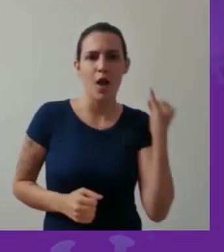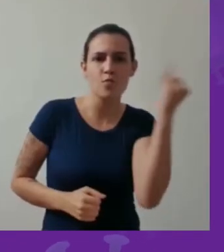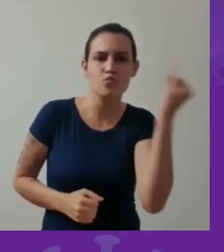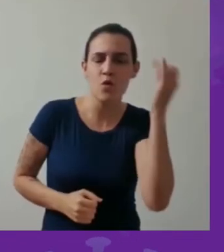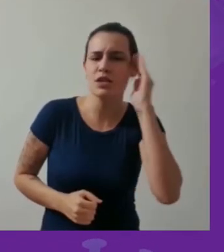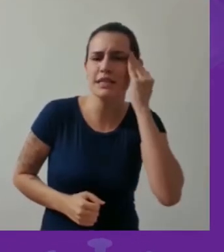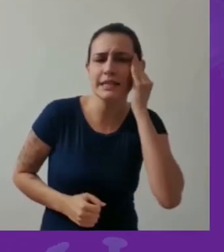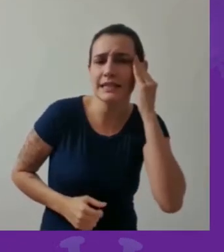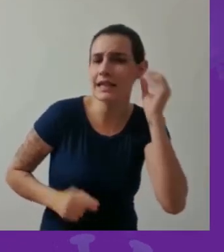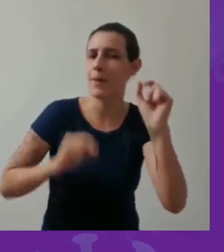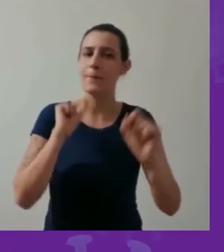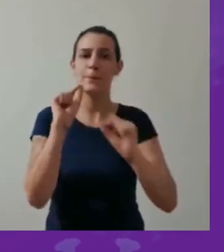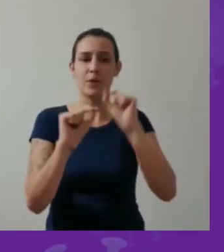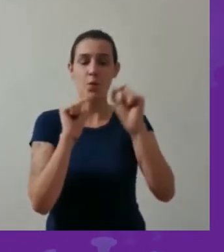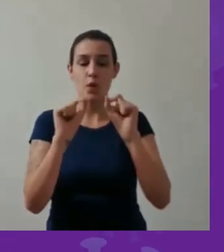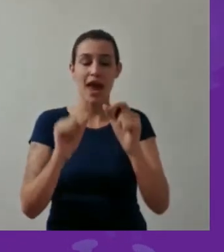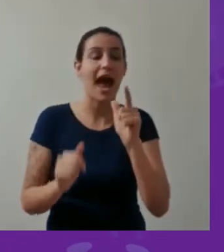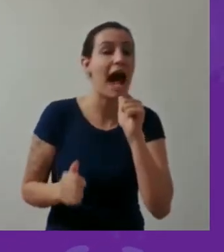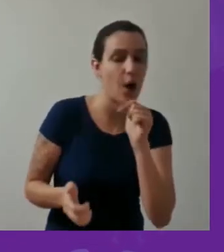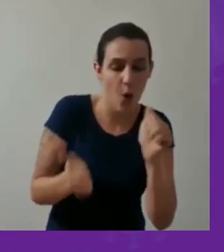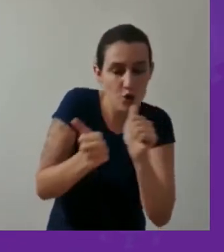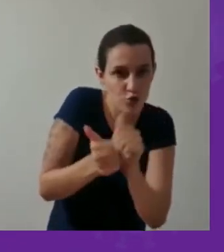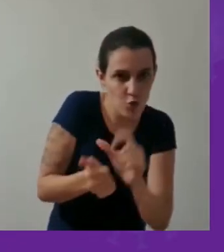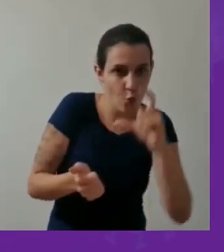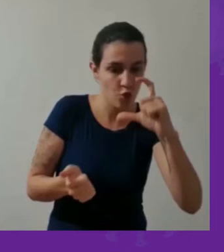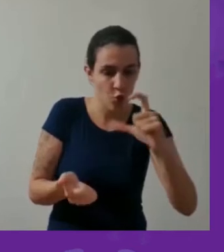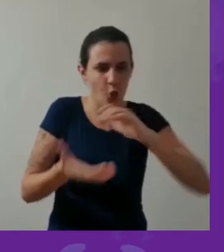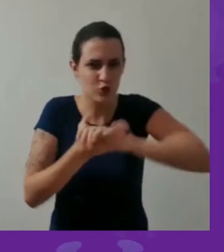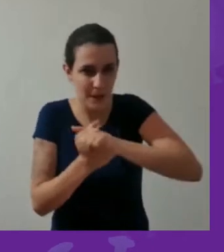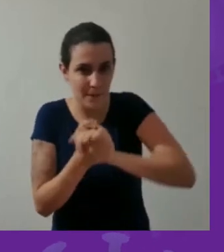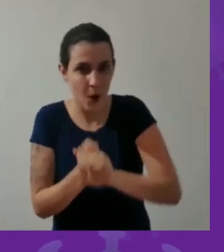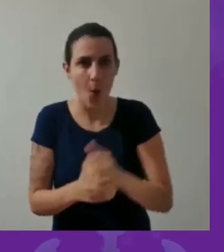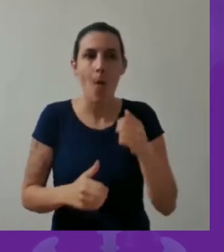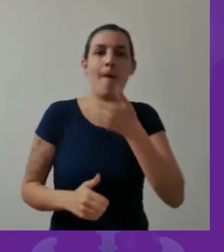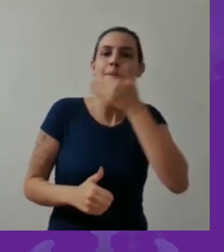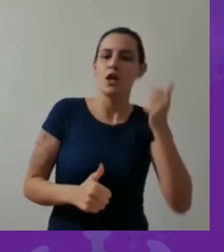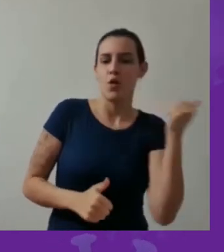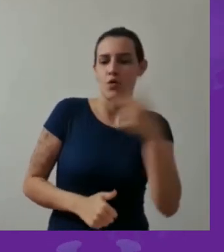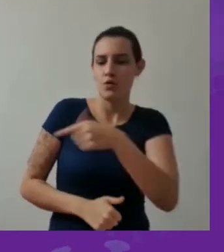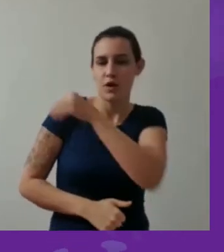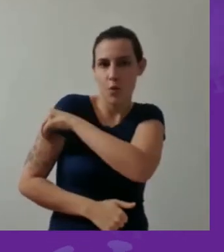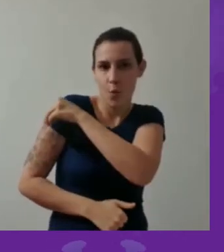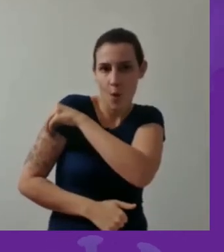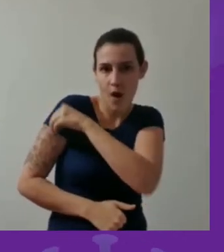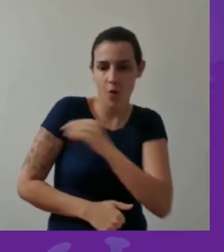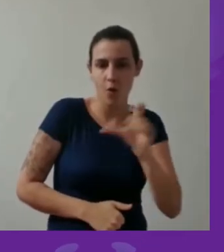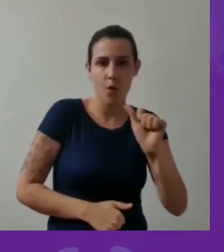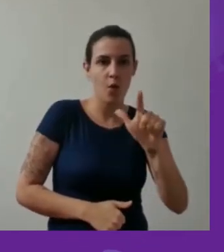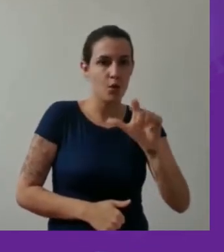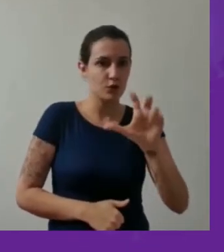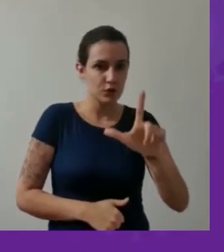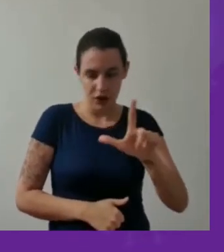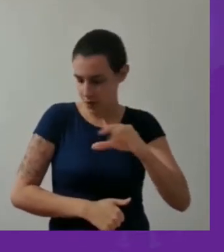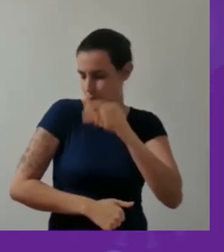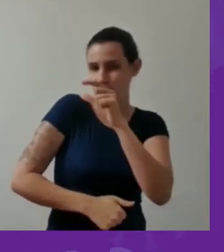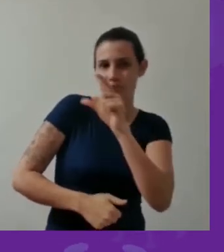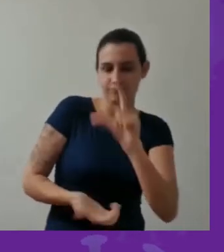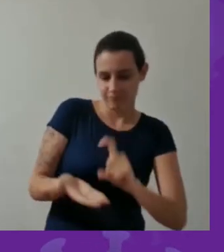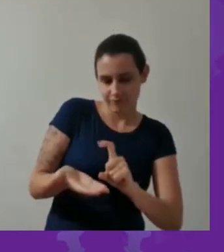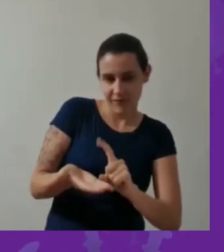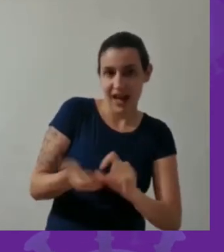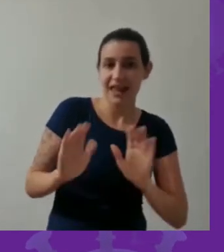A primeira coisa que a gente precisa ter em mente é que água e sabão é melhor do que álcool gel. Então não justifica o